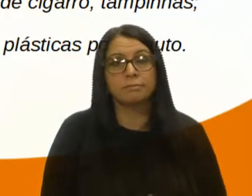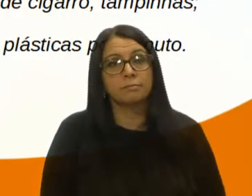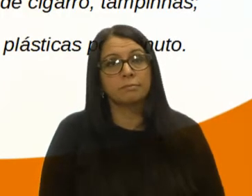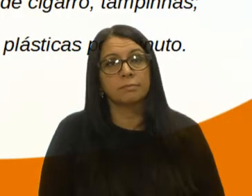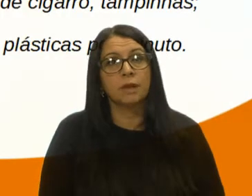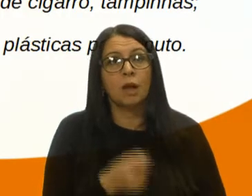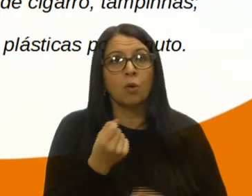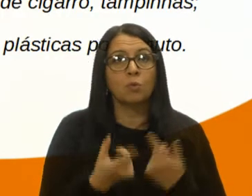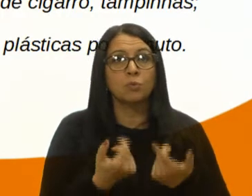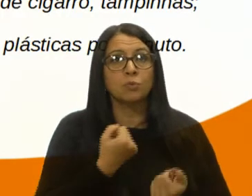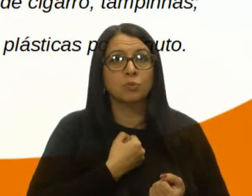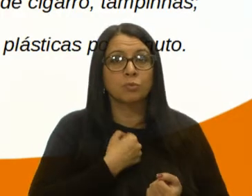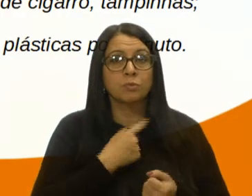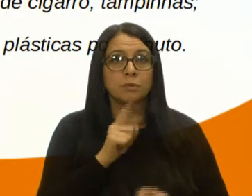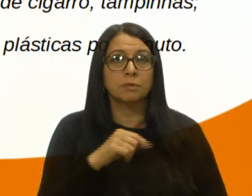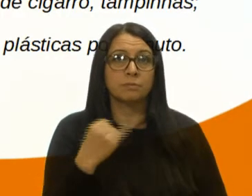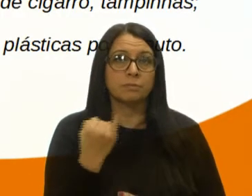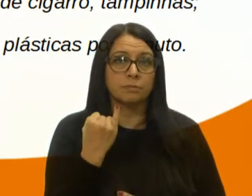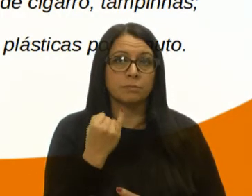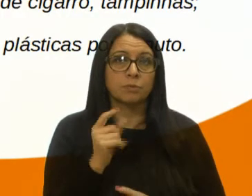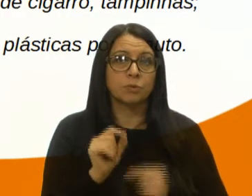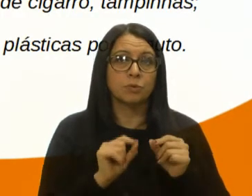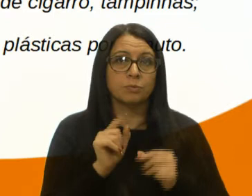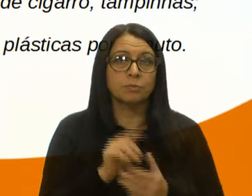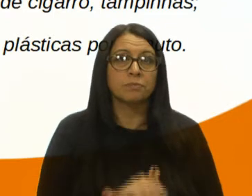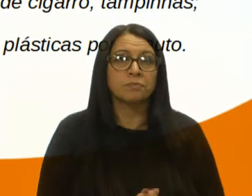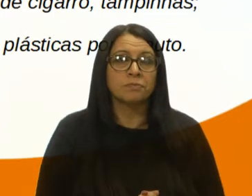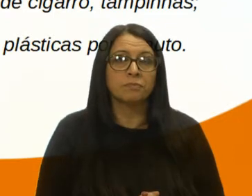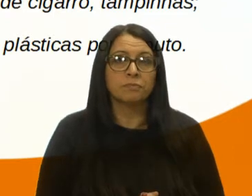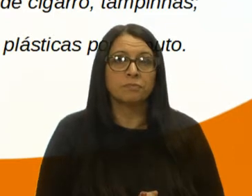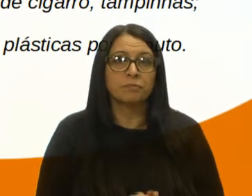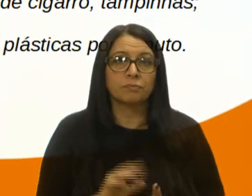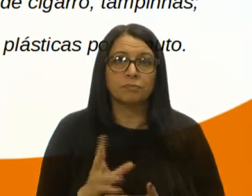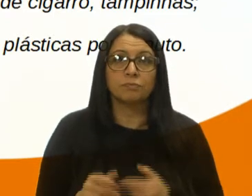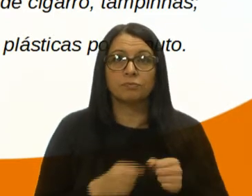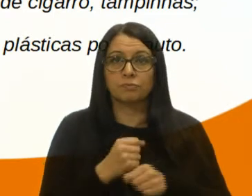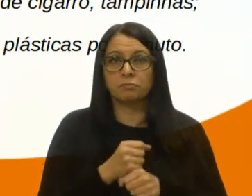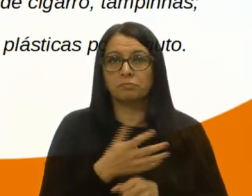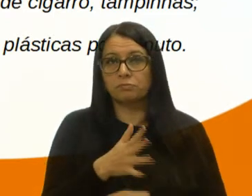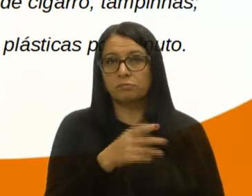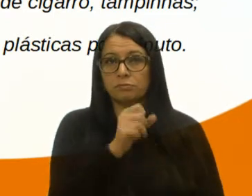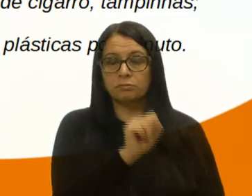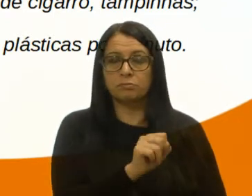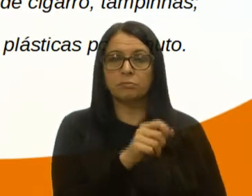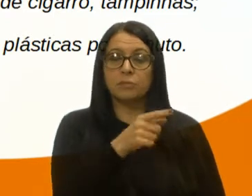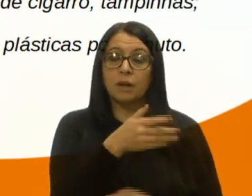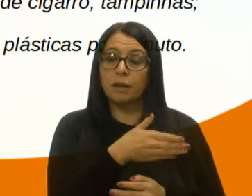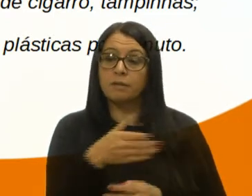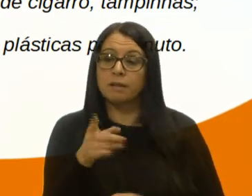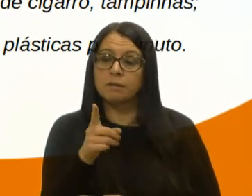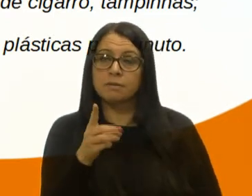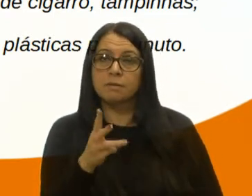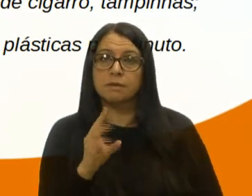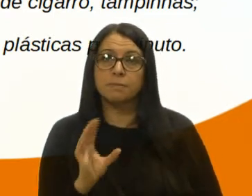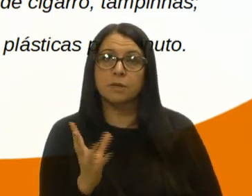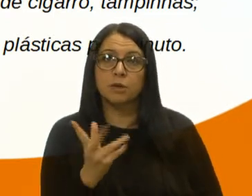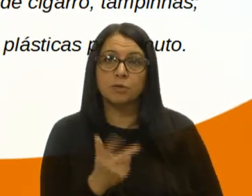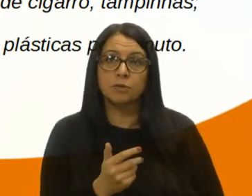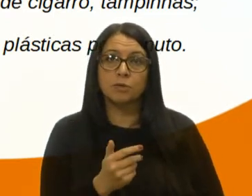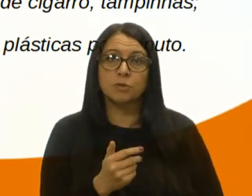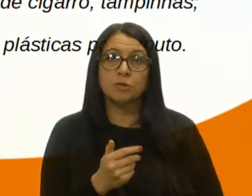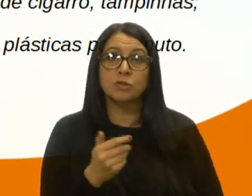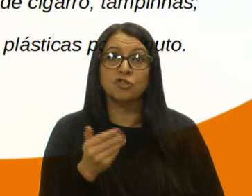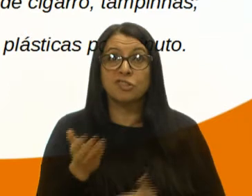Alguns dados importantes, então, com relação a isso, é que todos os anos, cerca de 8 a 13 milhões